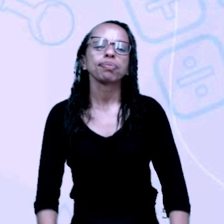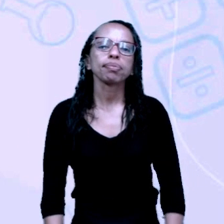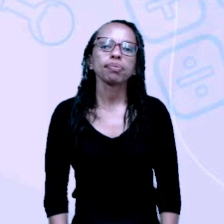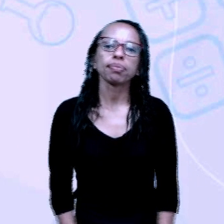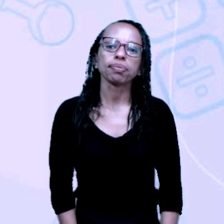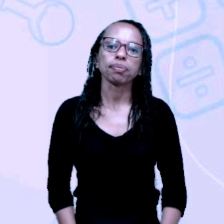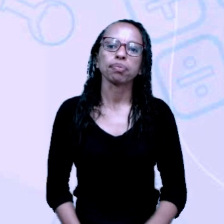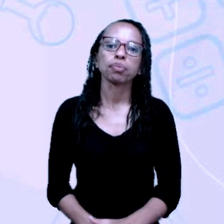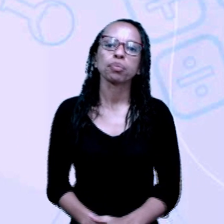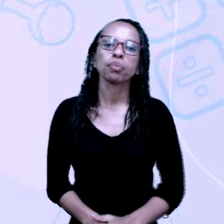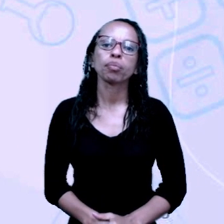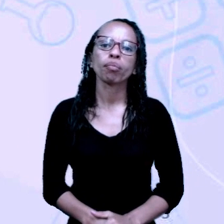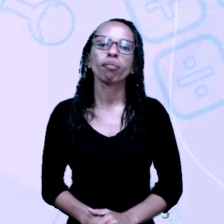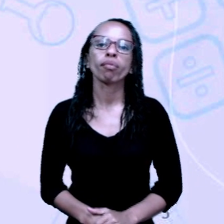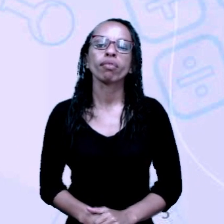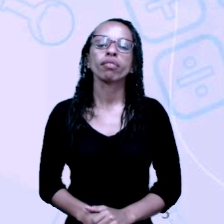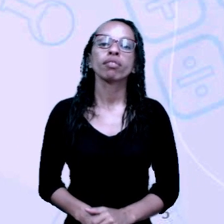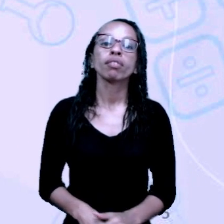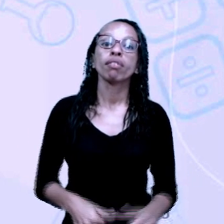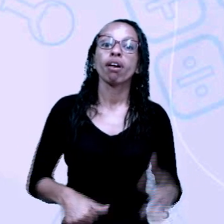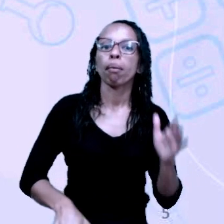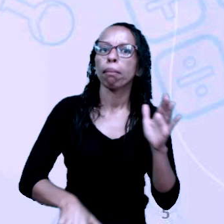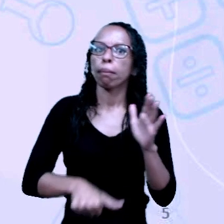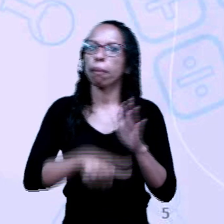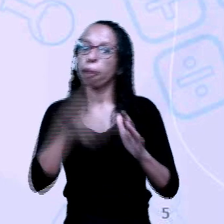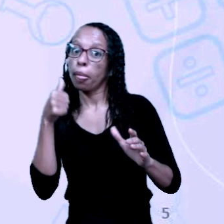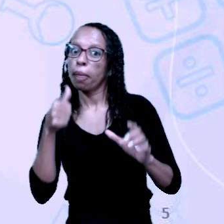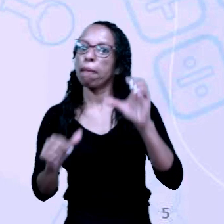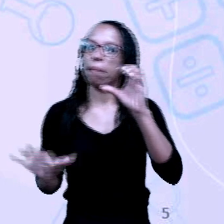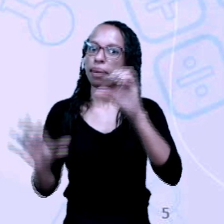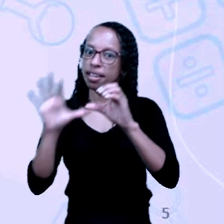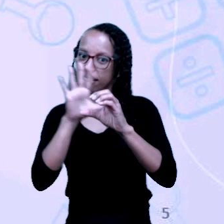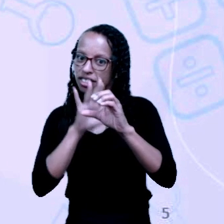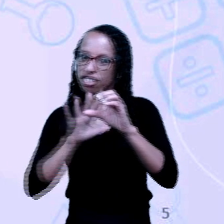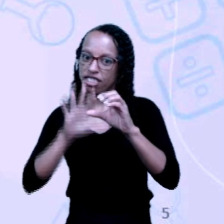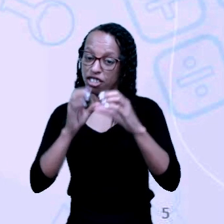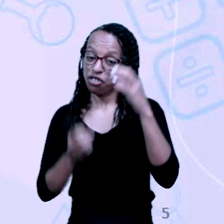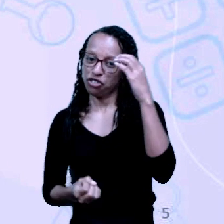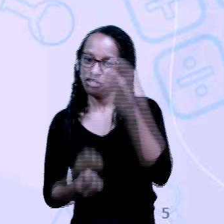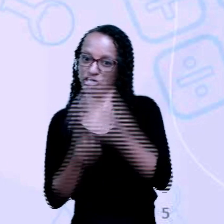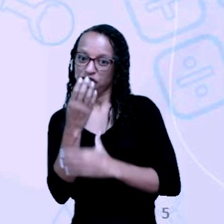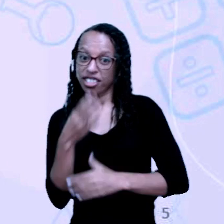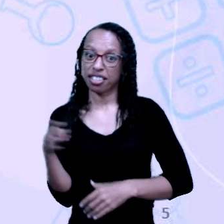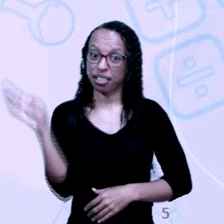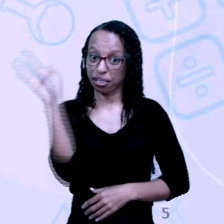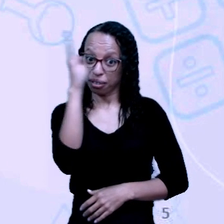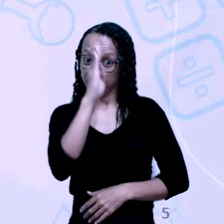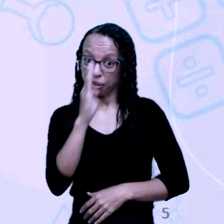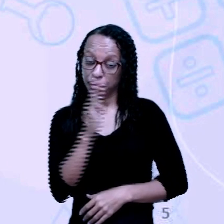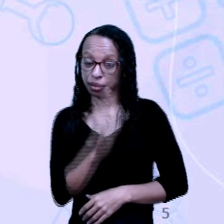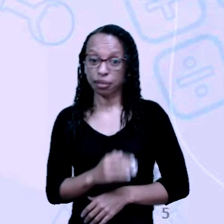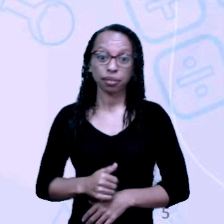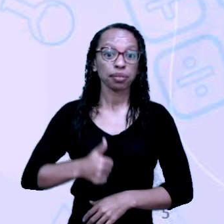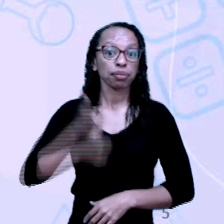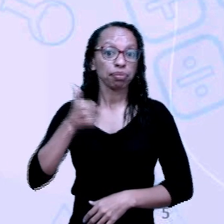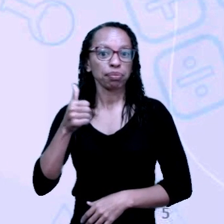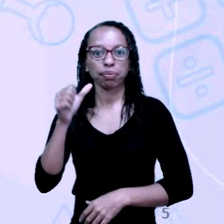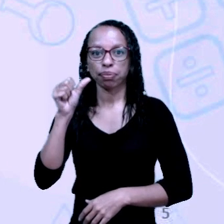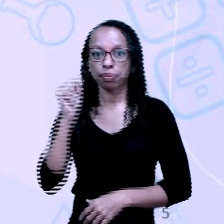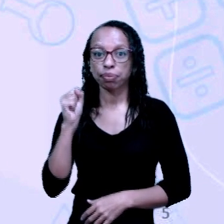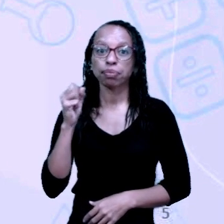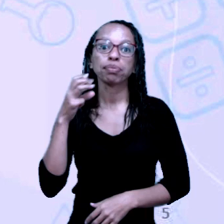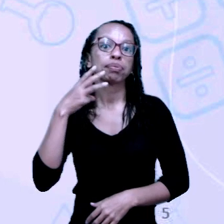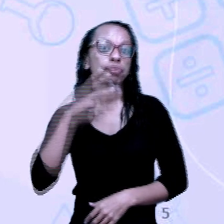é que a primeira charge chegou no Brasil, foi feita no Brasil, na verdade, em 1837.